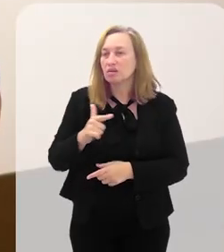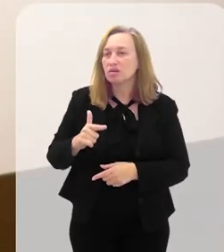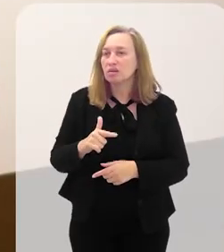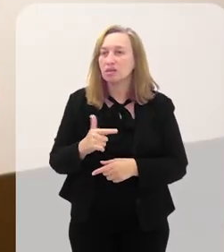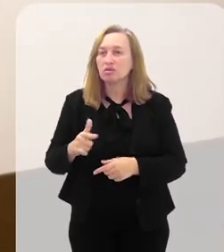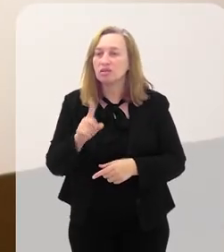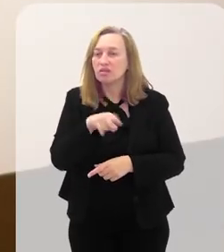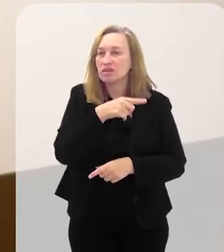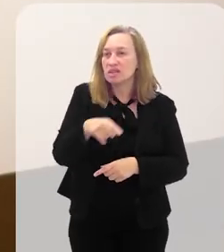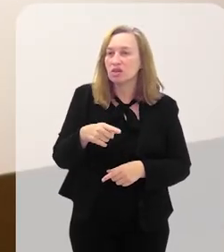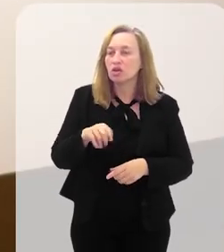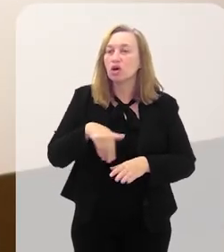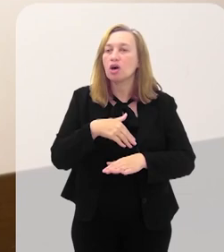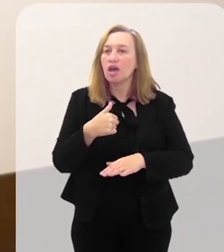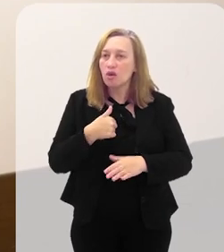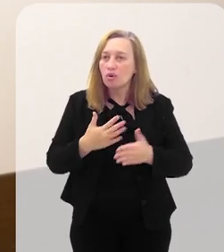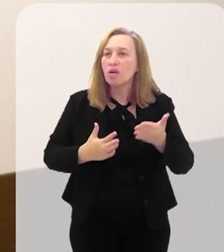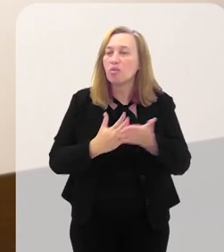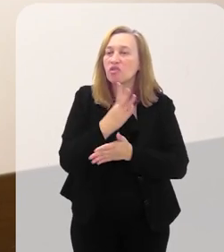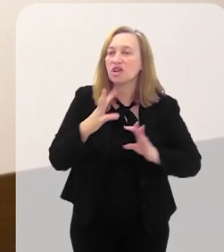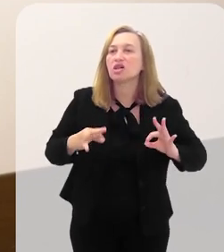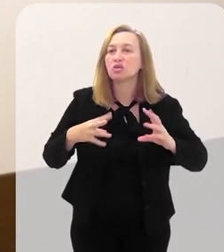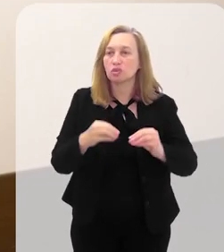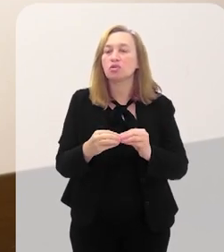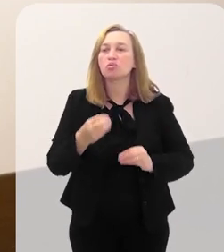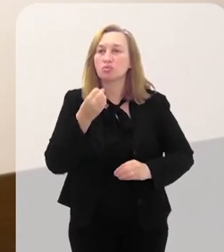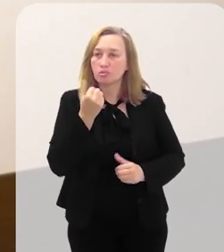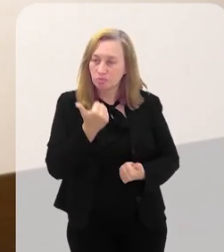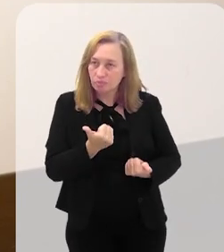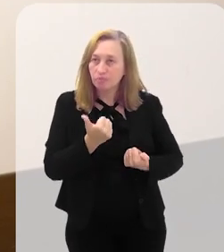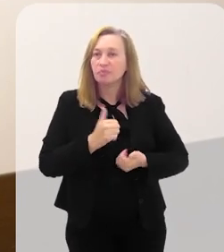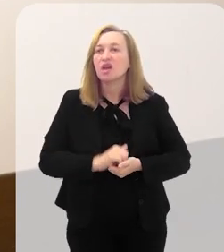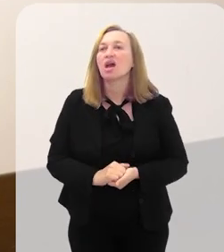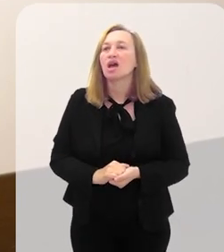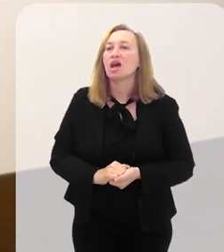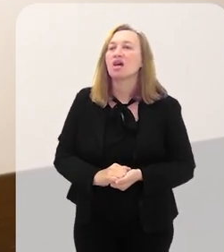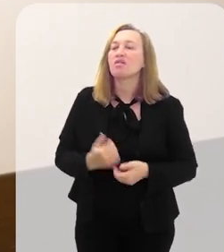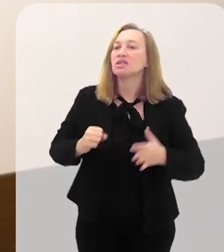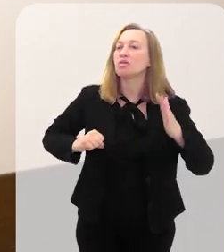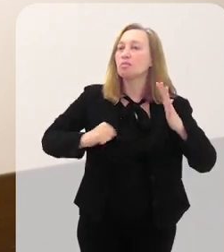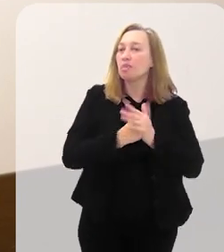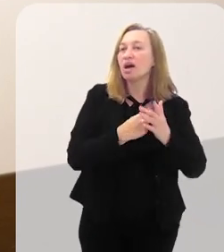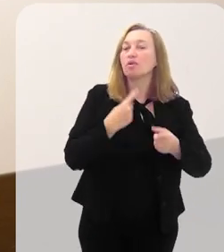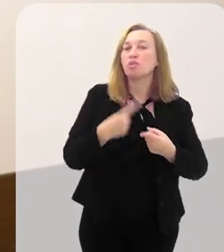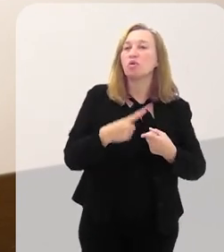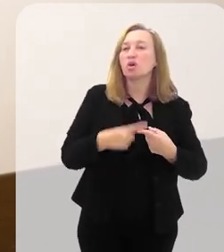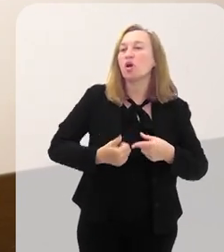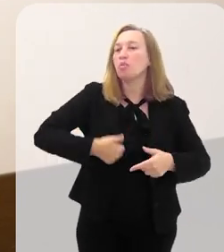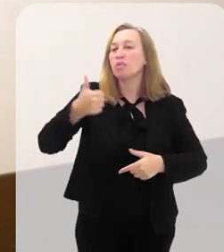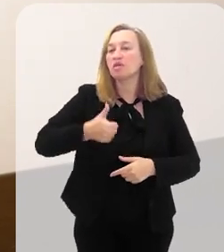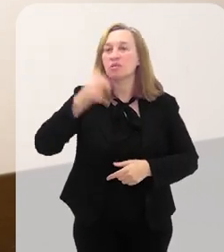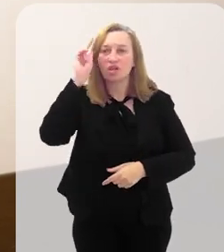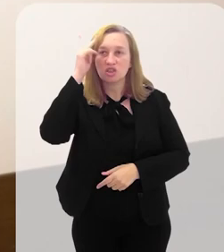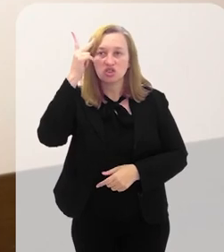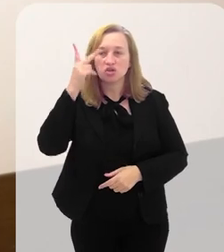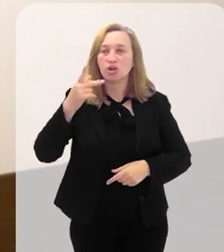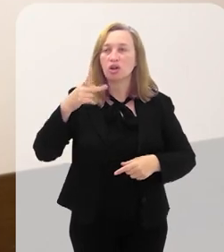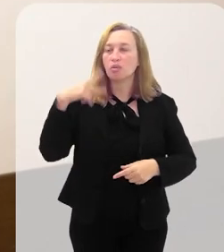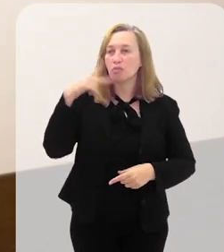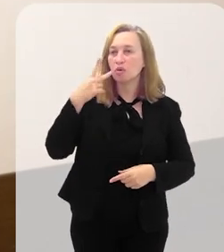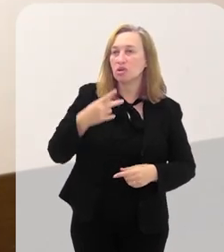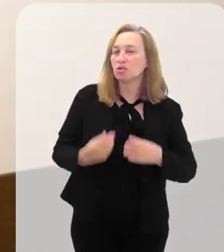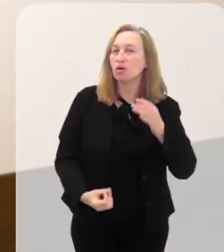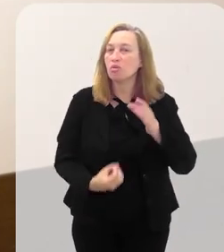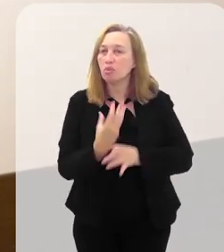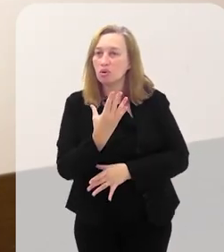porque quem aprovou os episódios todos fiel. Muito bem, Ivanito. Entendeu? Então, vai ser um impacto, porque é a primeira história política